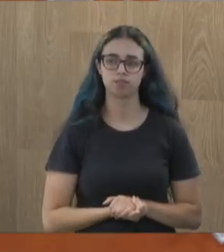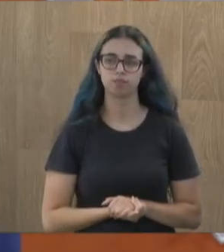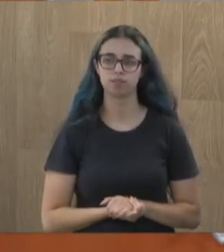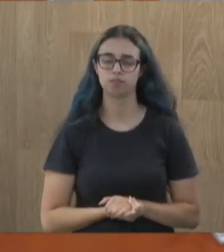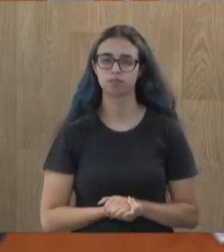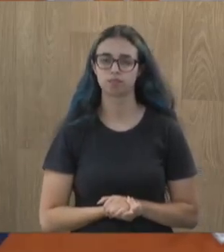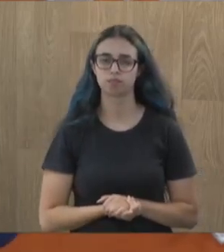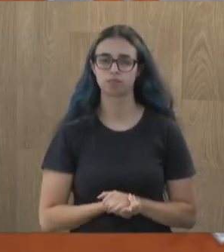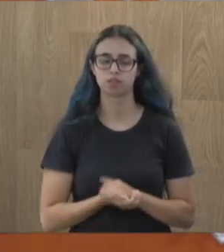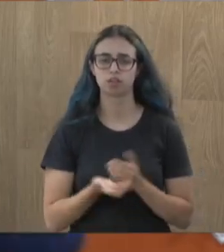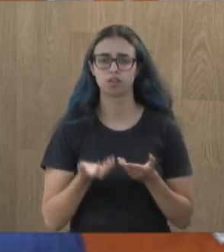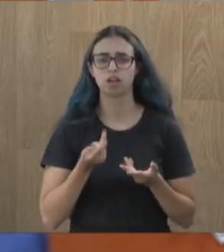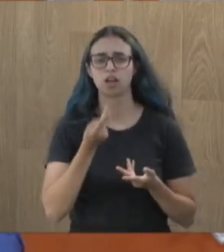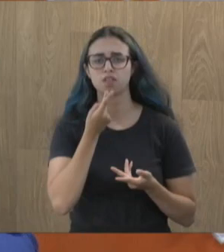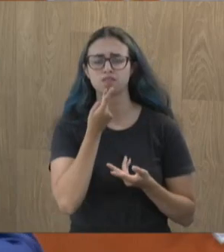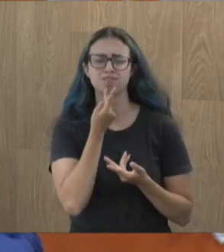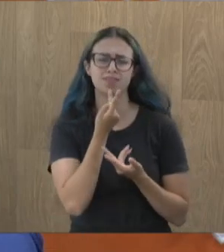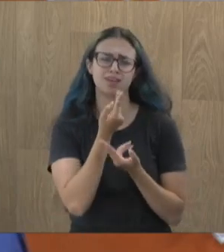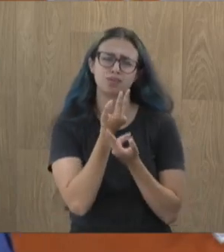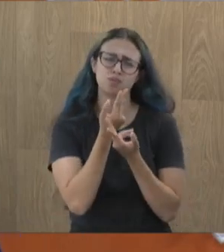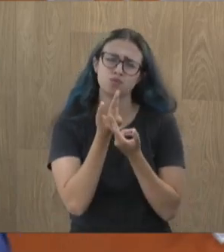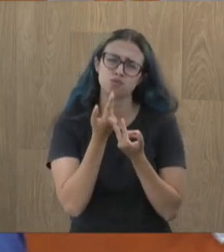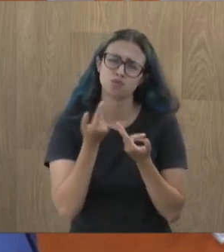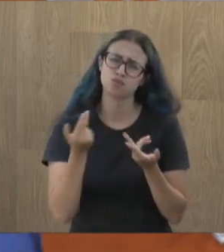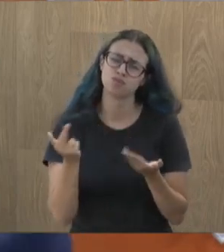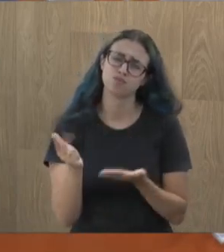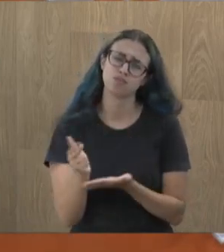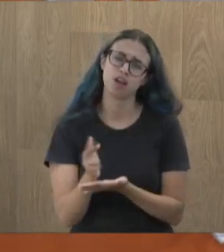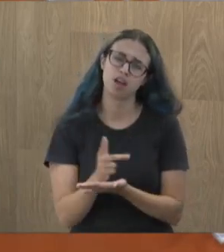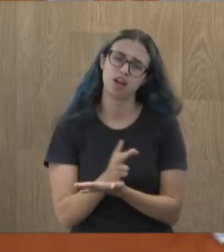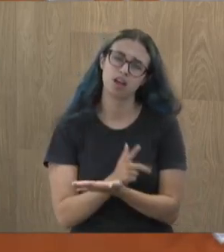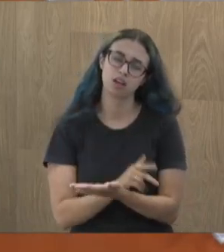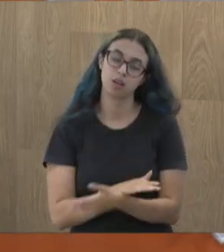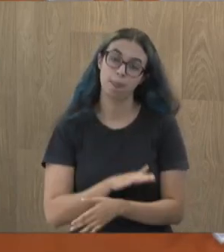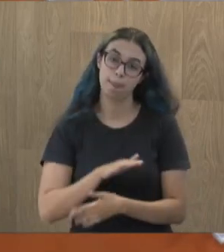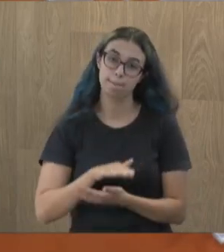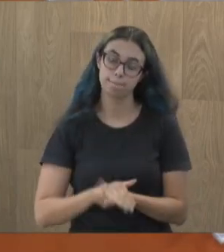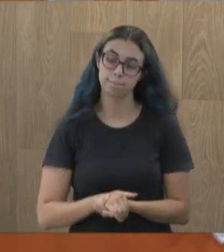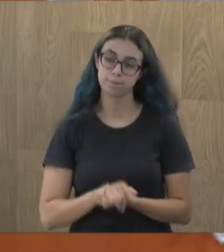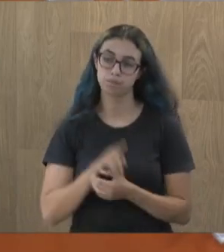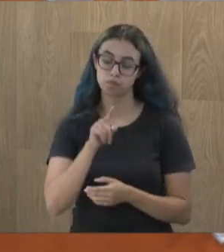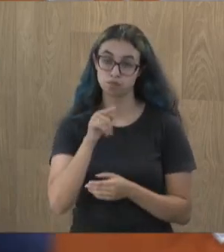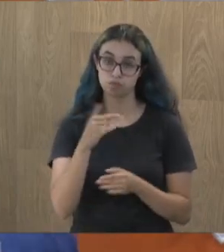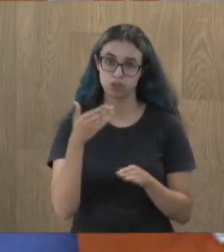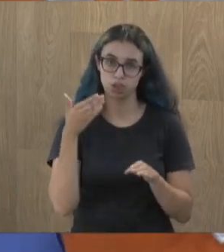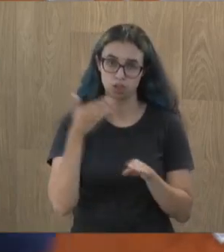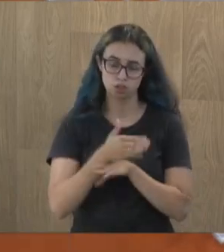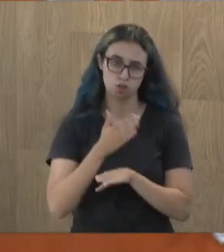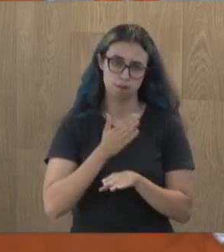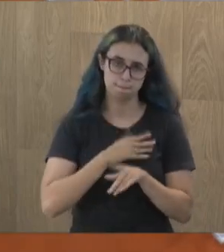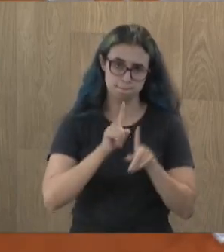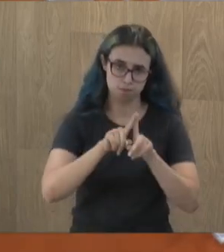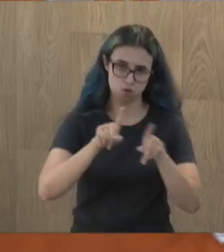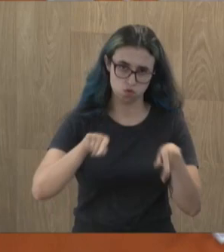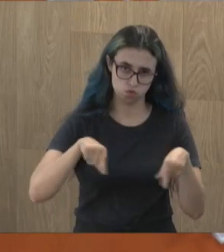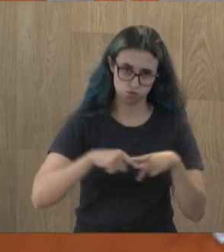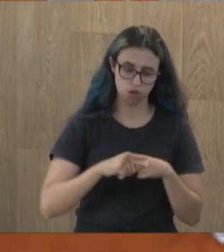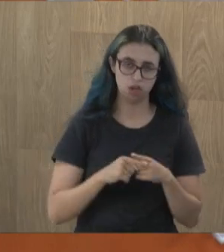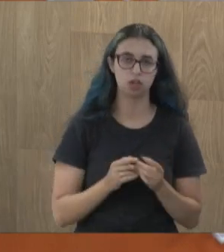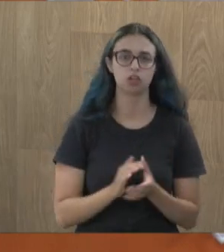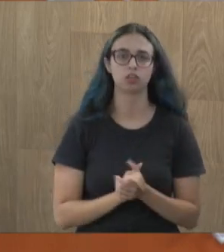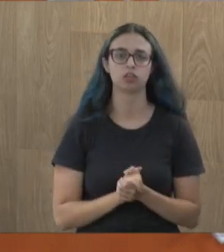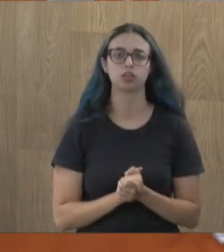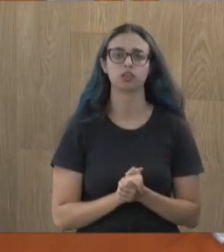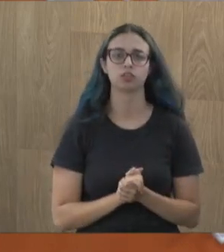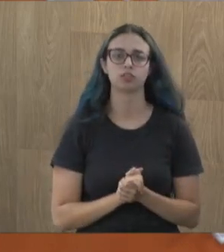Cara, eu gostaria de falar muita coisa na sua cara. Quando você entrou no meu gabinete sem ser convidado, que meu pai estava com câncer